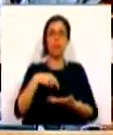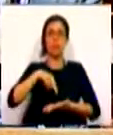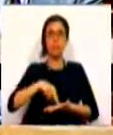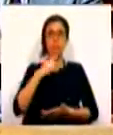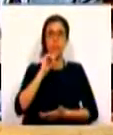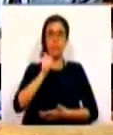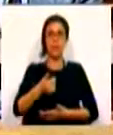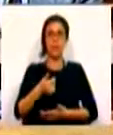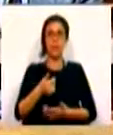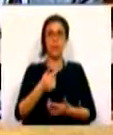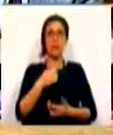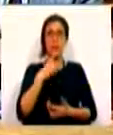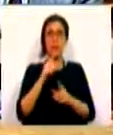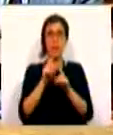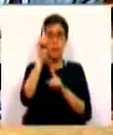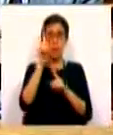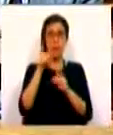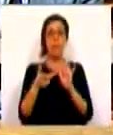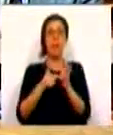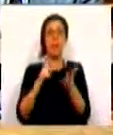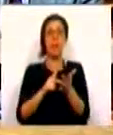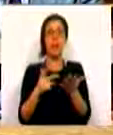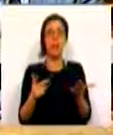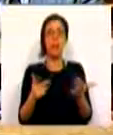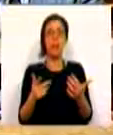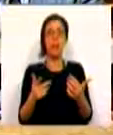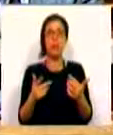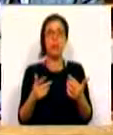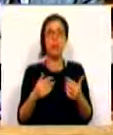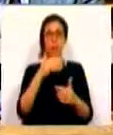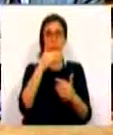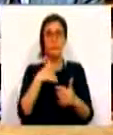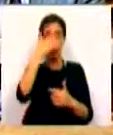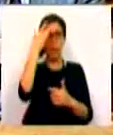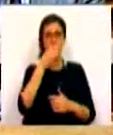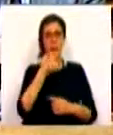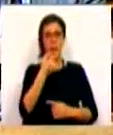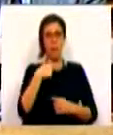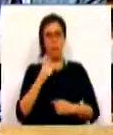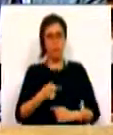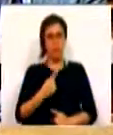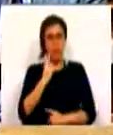mais correto falar lá em cima, mas as tecnologias tornam-me mais fácil falar aqui.